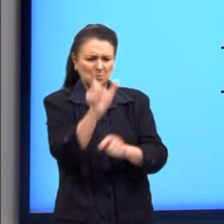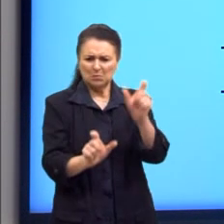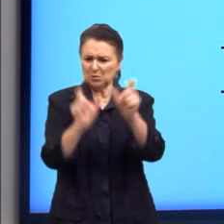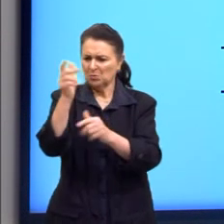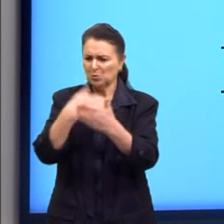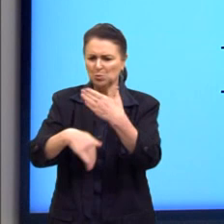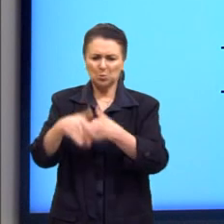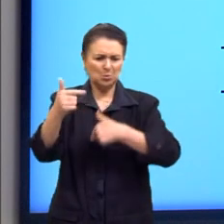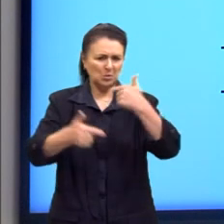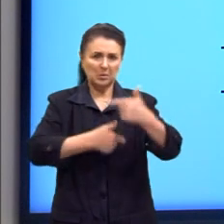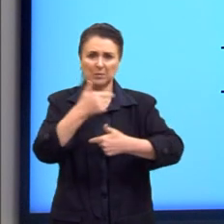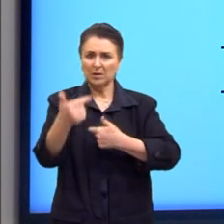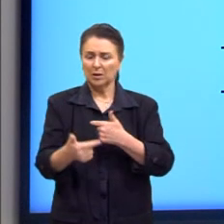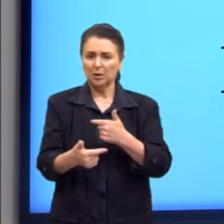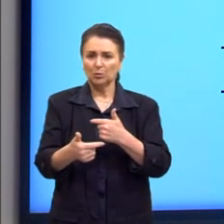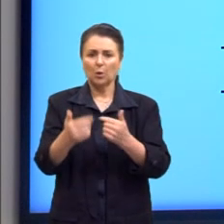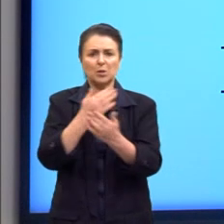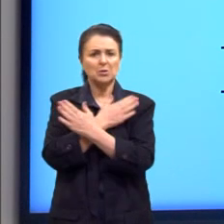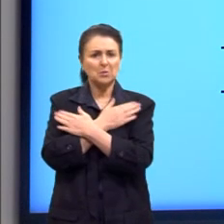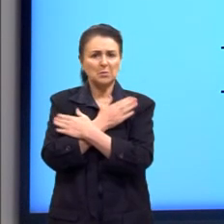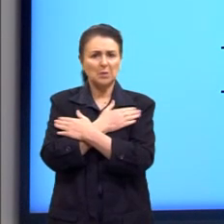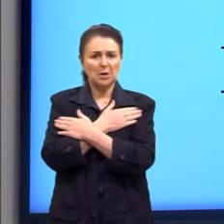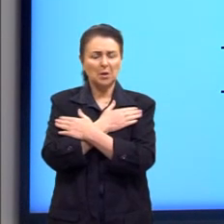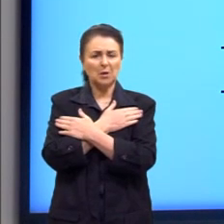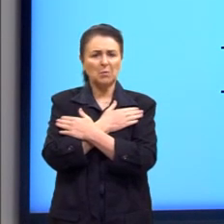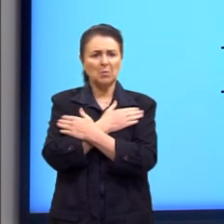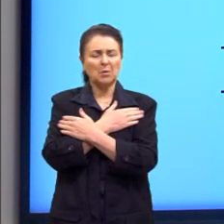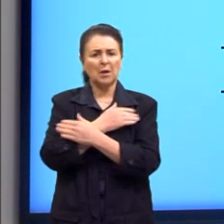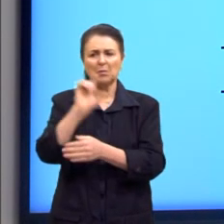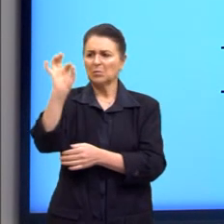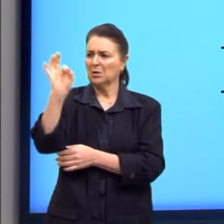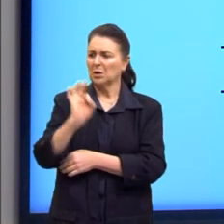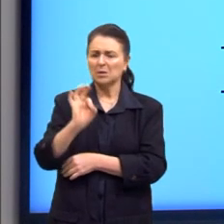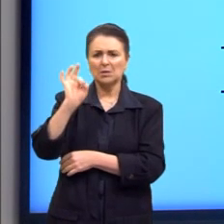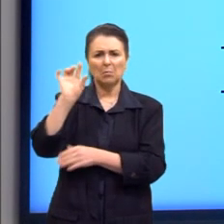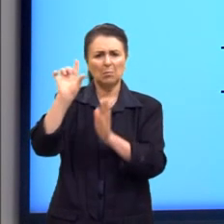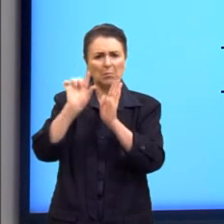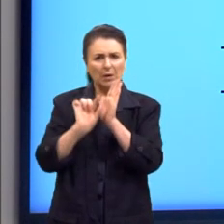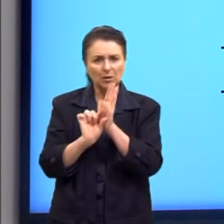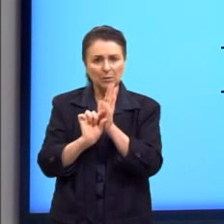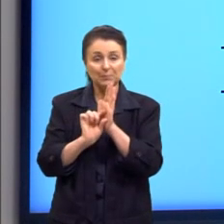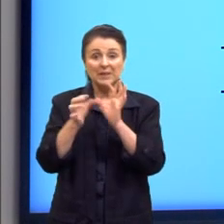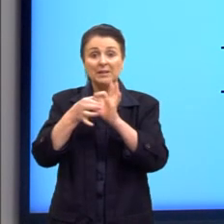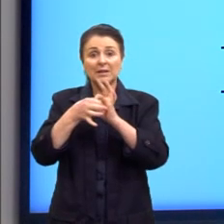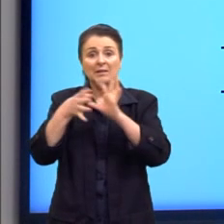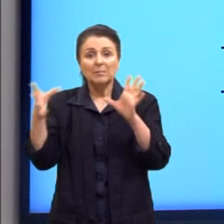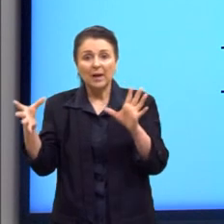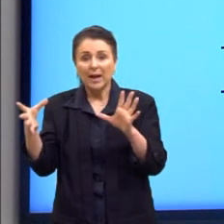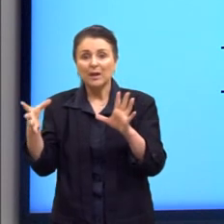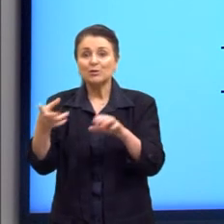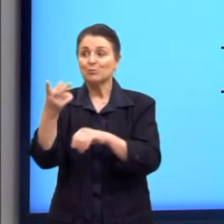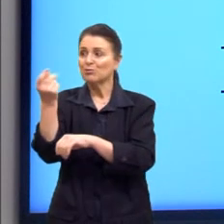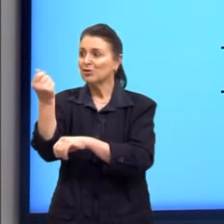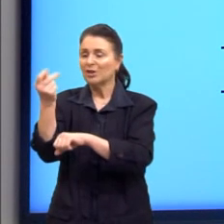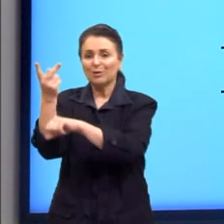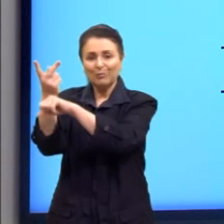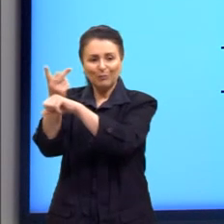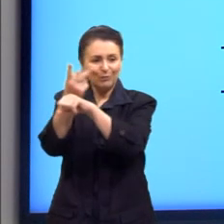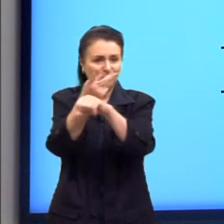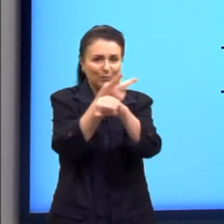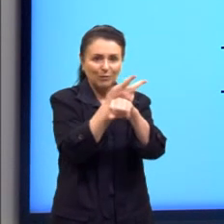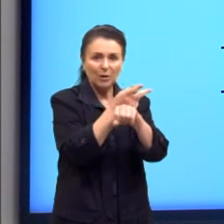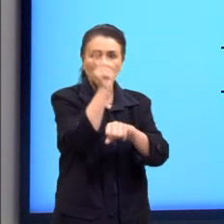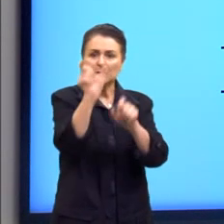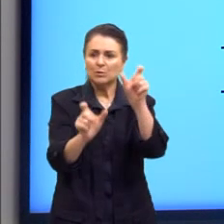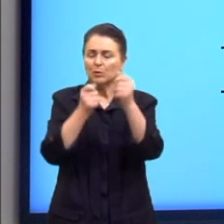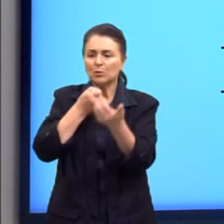muito baixo nos Estados Unidos. eles liberam linhas de crédito para as pessoas comprarem eletrodomésticos, carros.